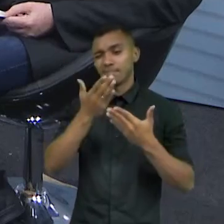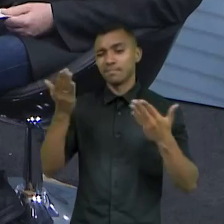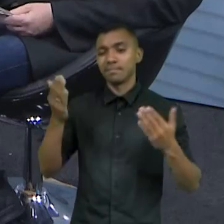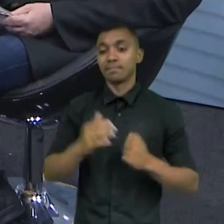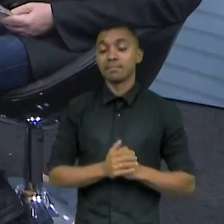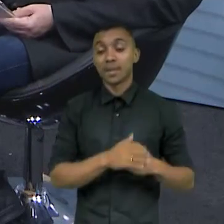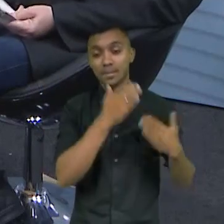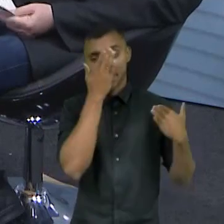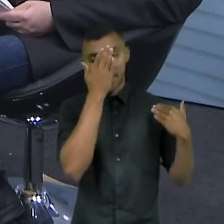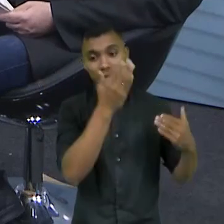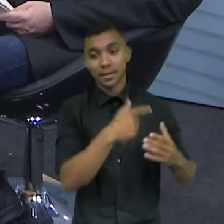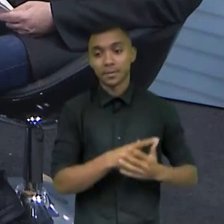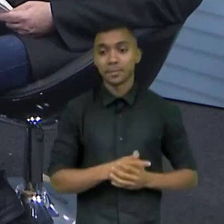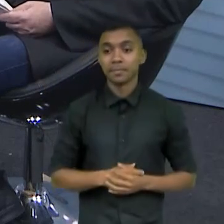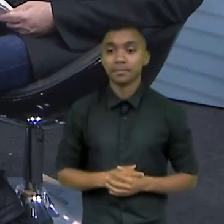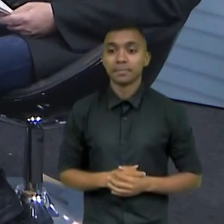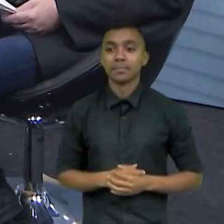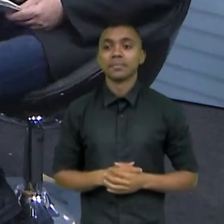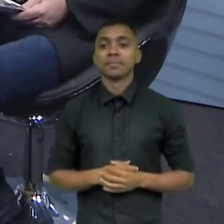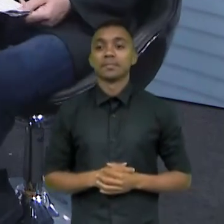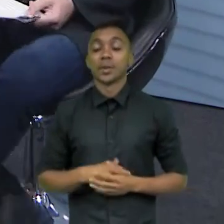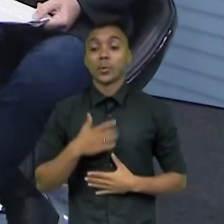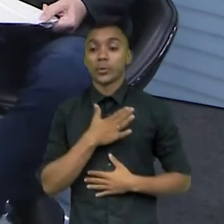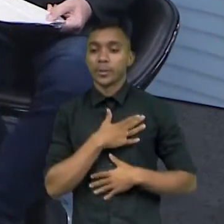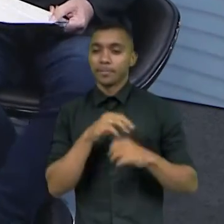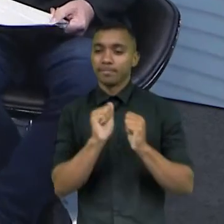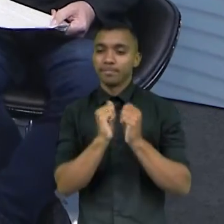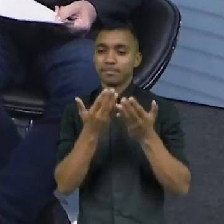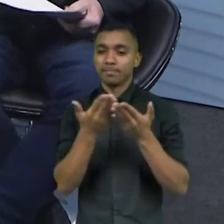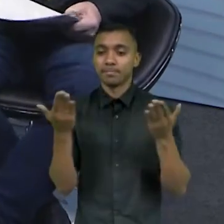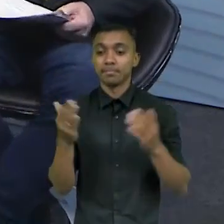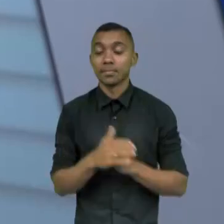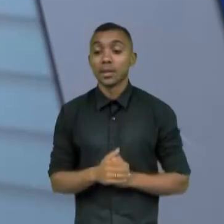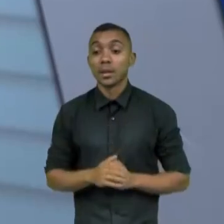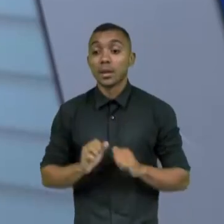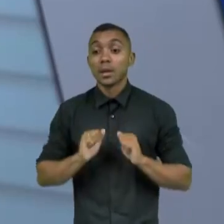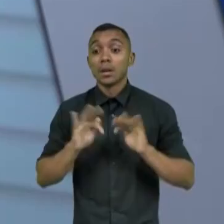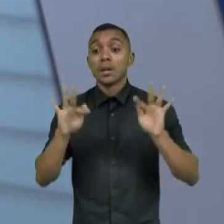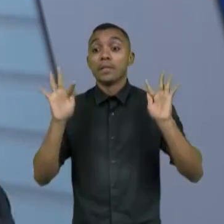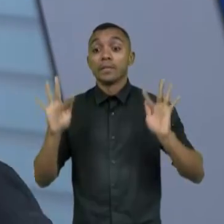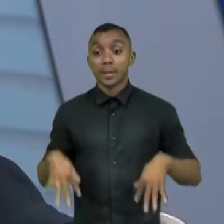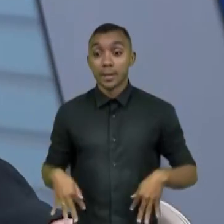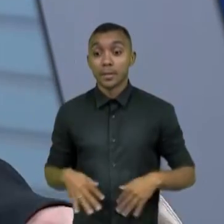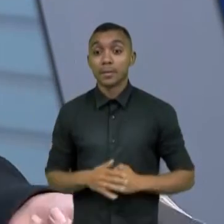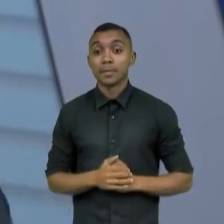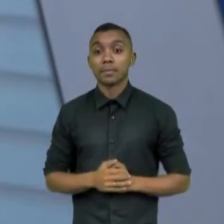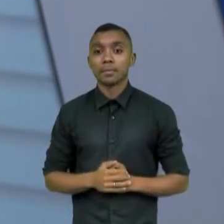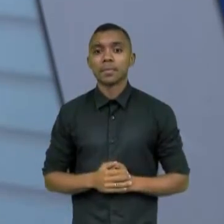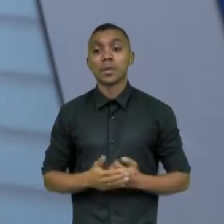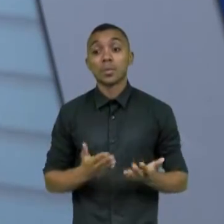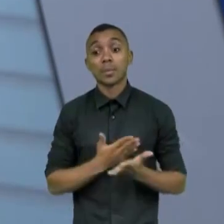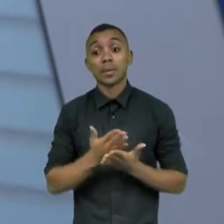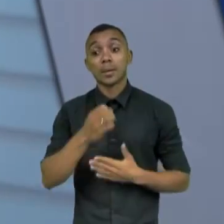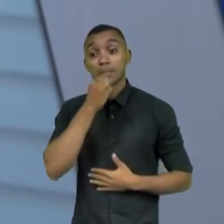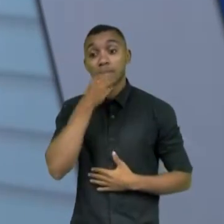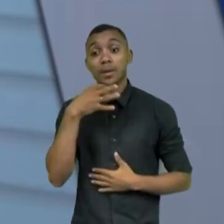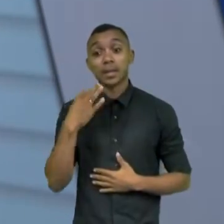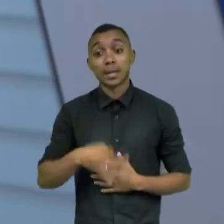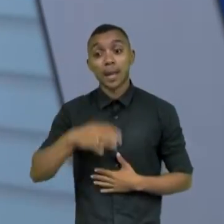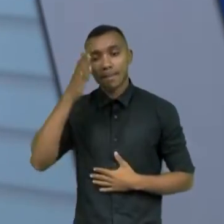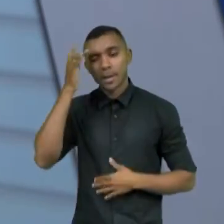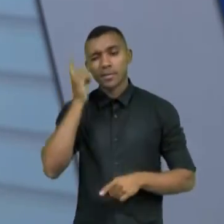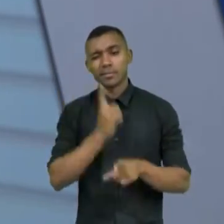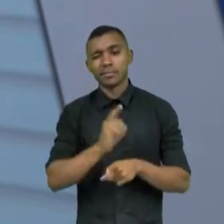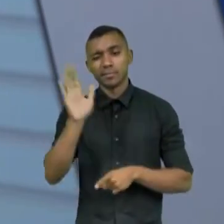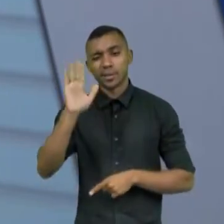Bia Fiuza. Obrigado, Bia. né? Muito bom tê-las aqui. O programa fica por aqui. Começamos bem a nossa semana. Amanhã a